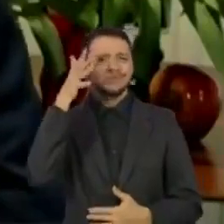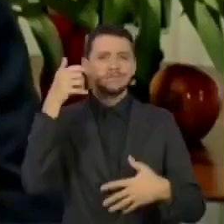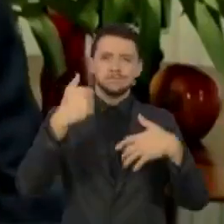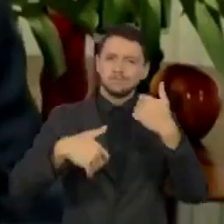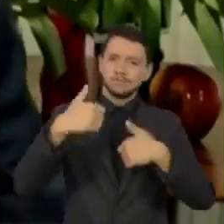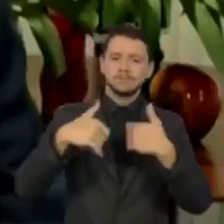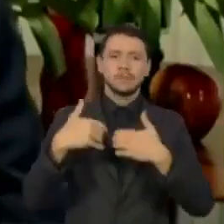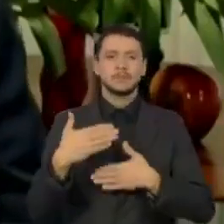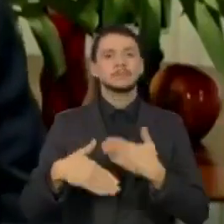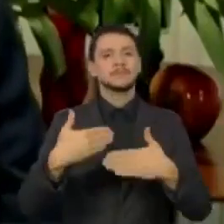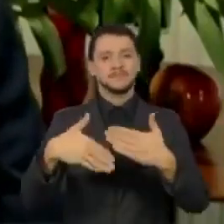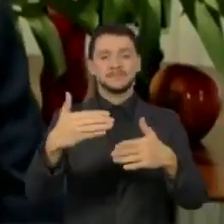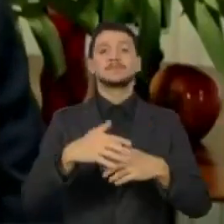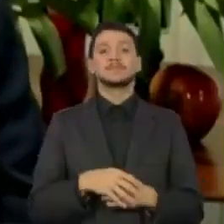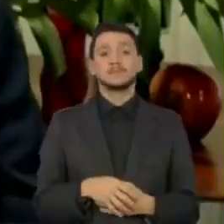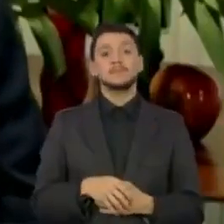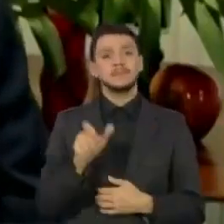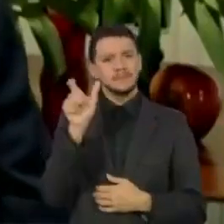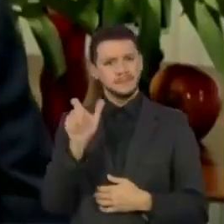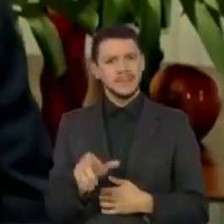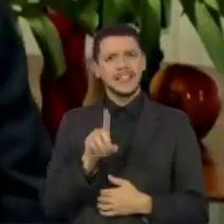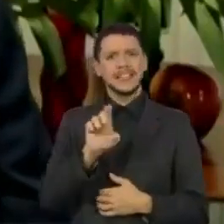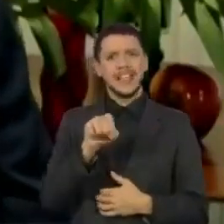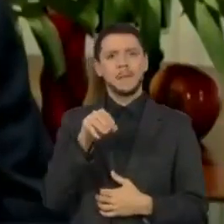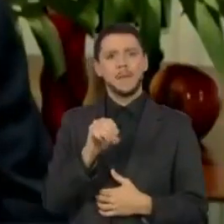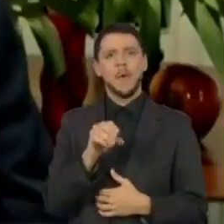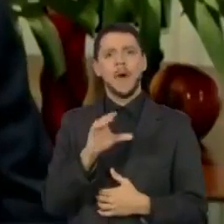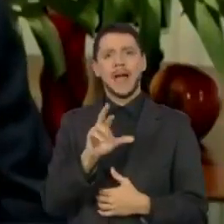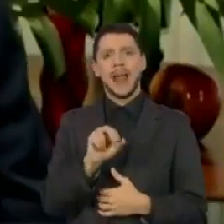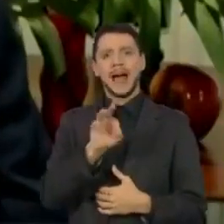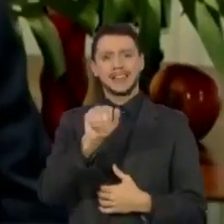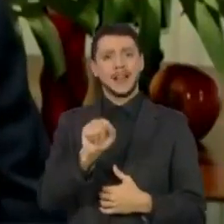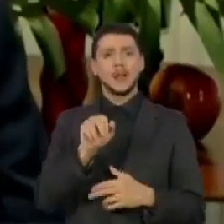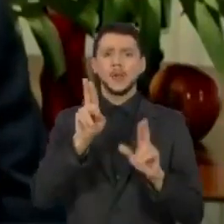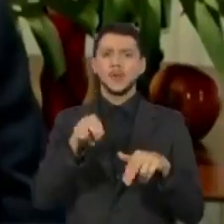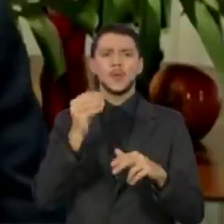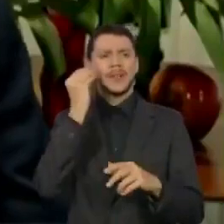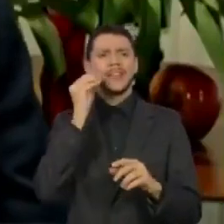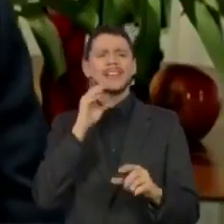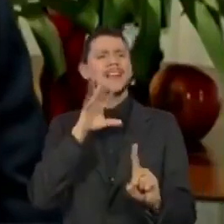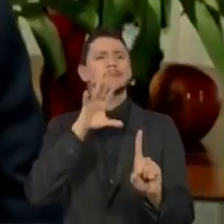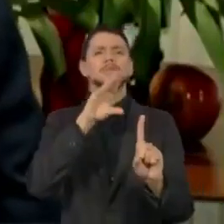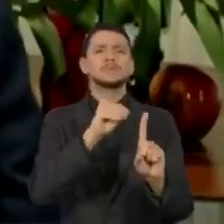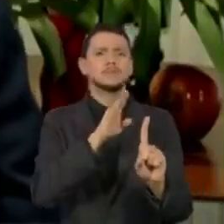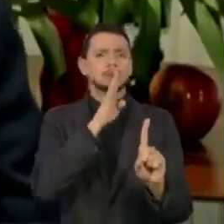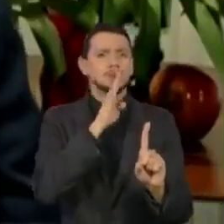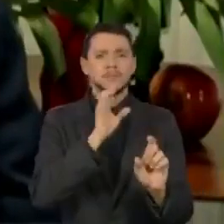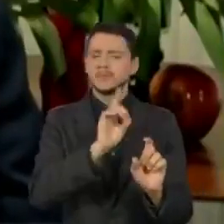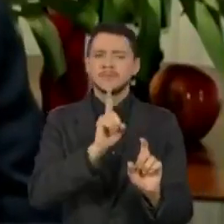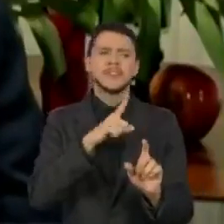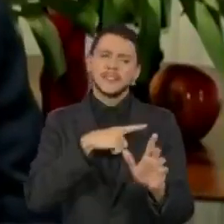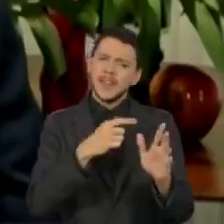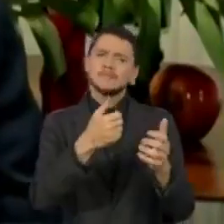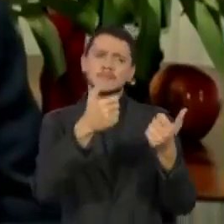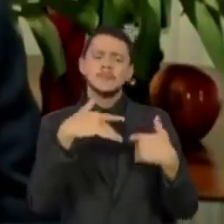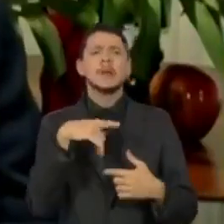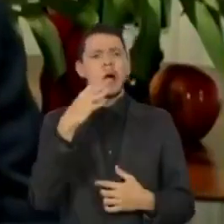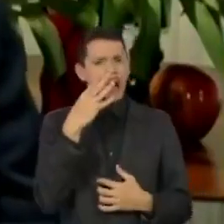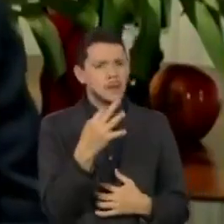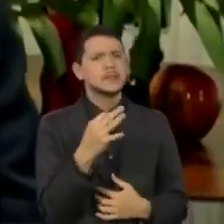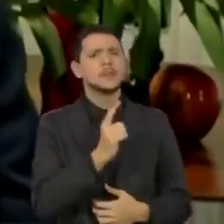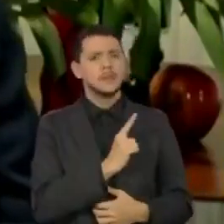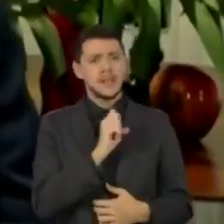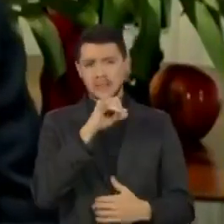a caminhar. E um democrata, alguém que era capaz de nunca buscar silenciar quem dele trouxesse alguma